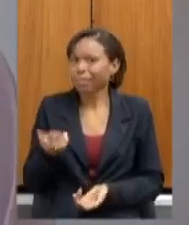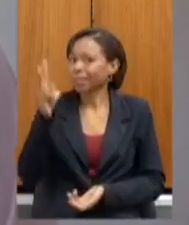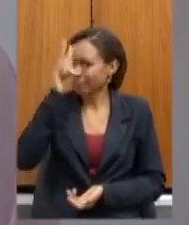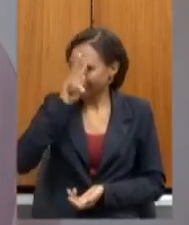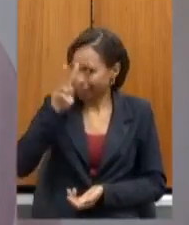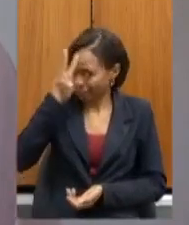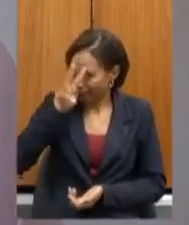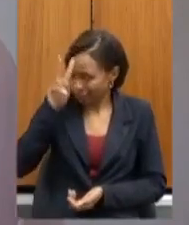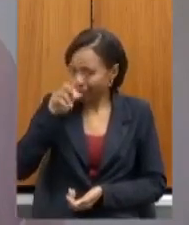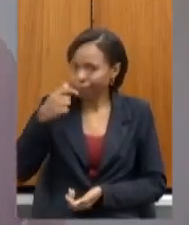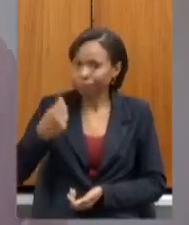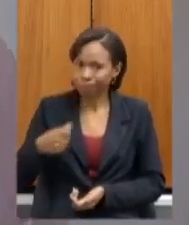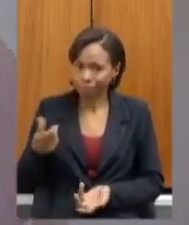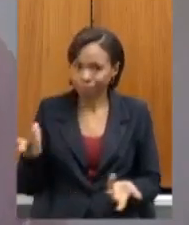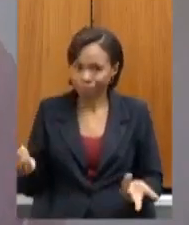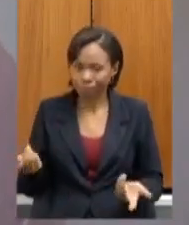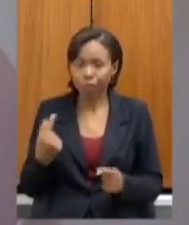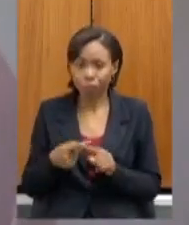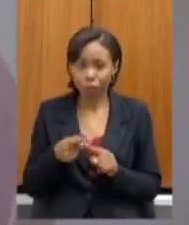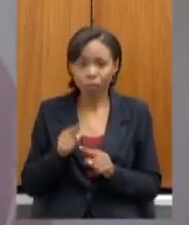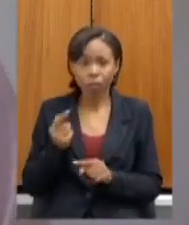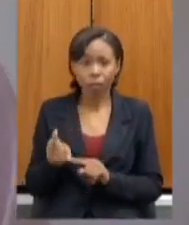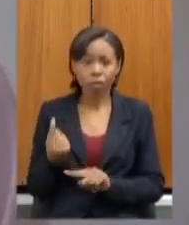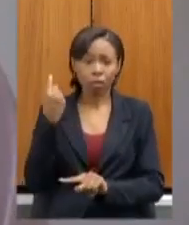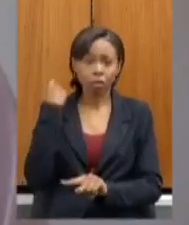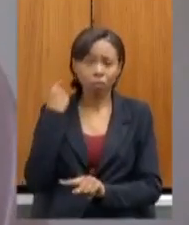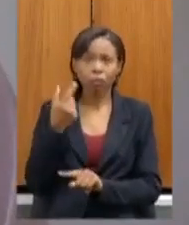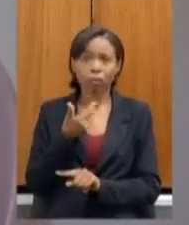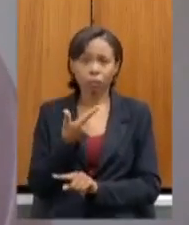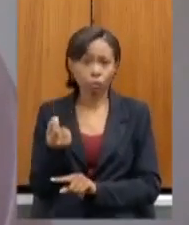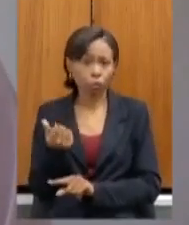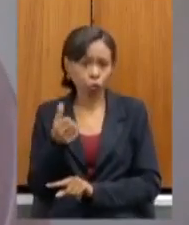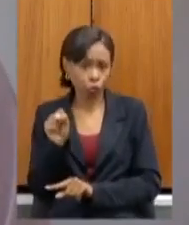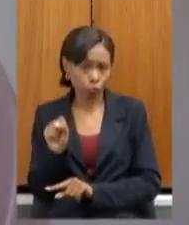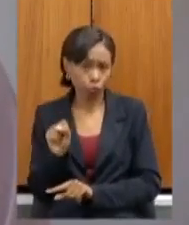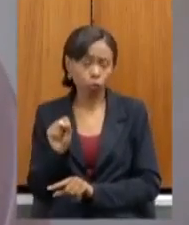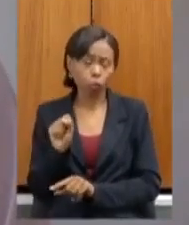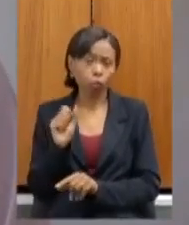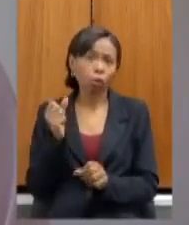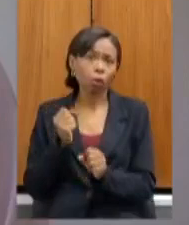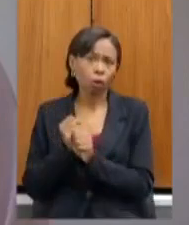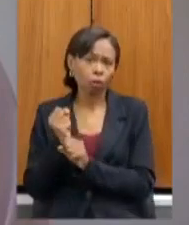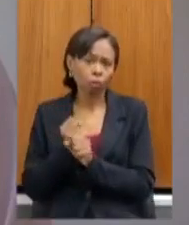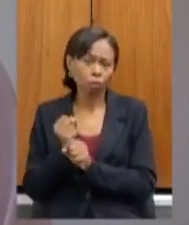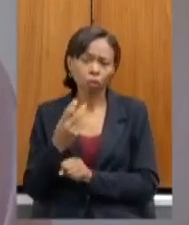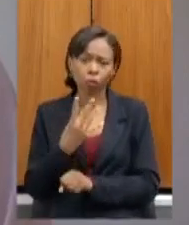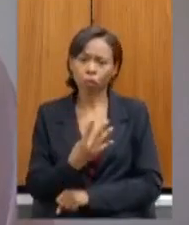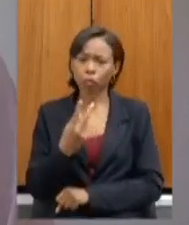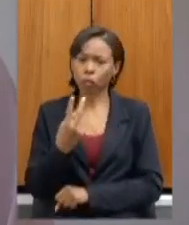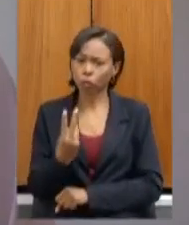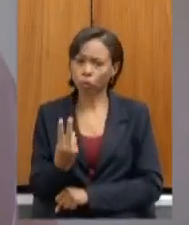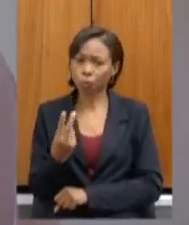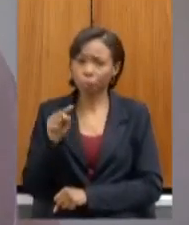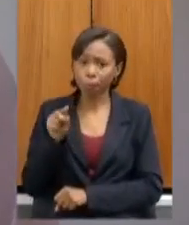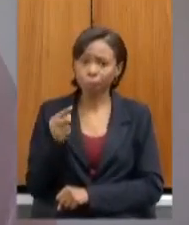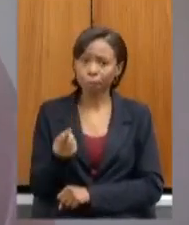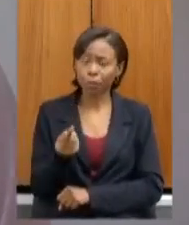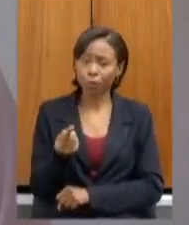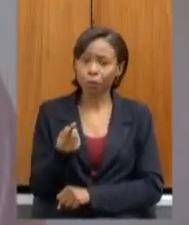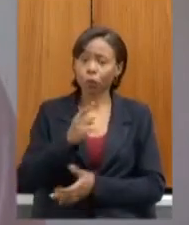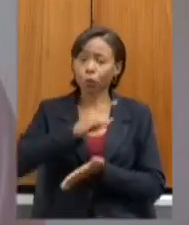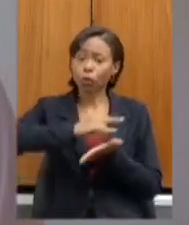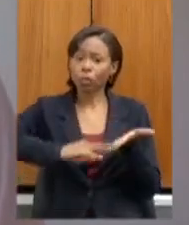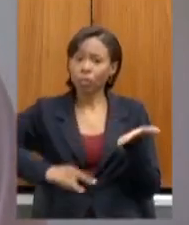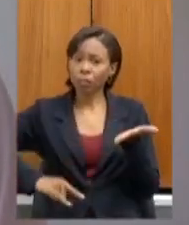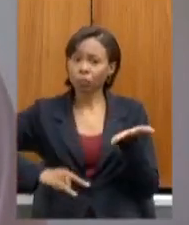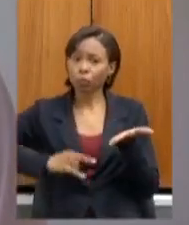foi um ano que se concluiu com 42 mil termos de compromisso de obras